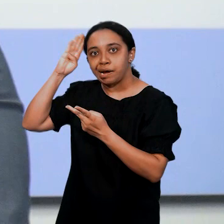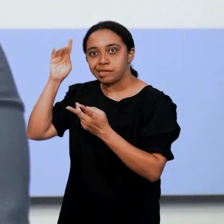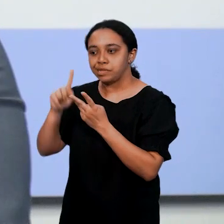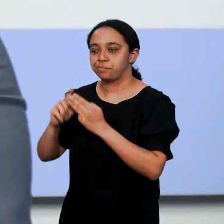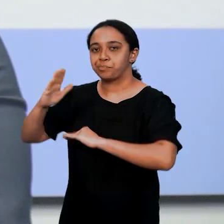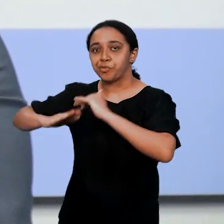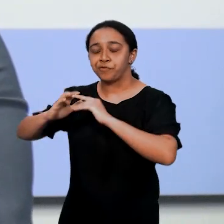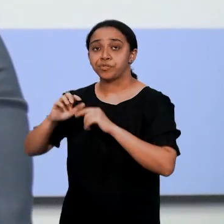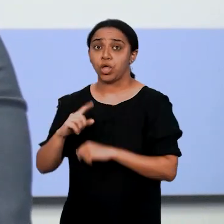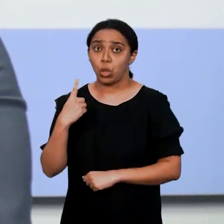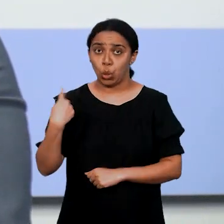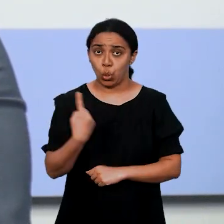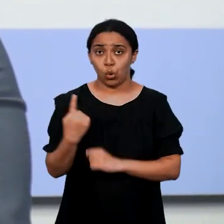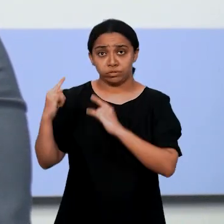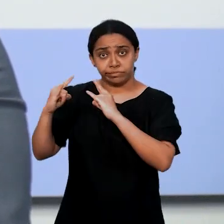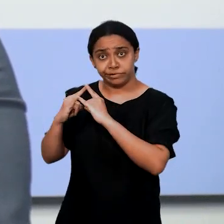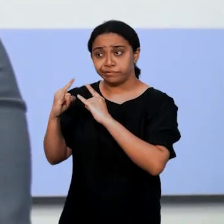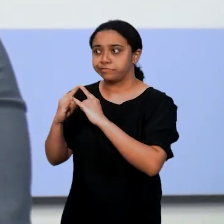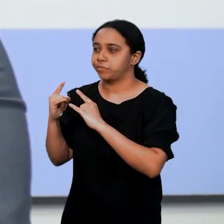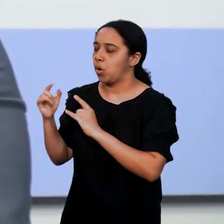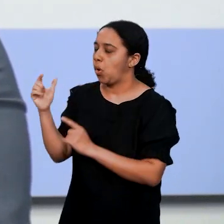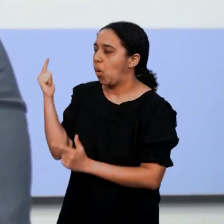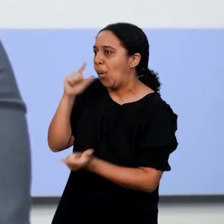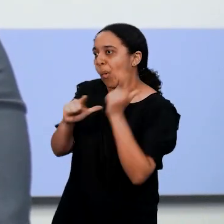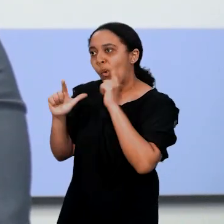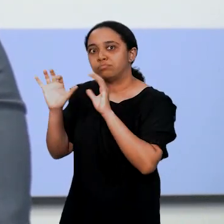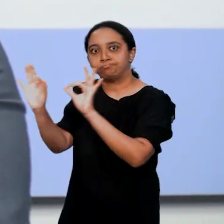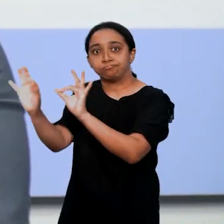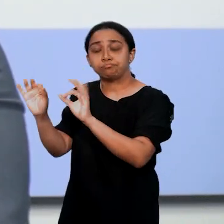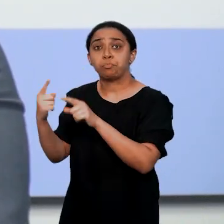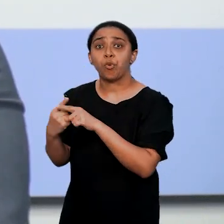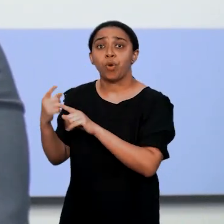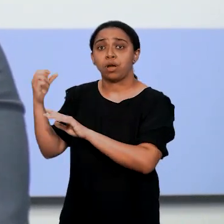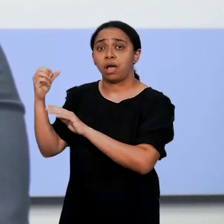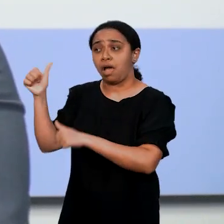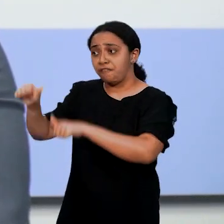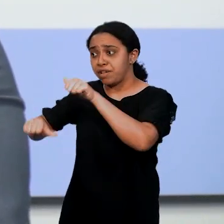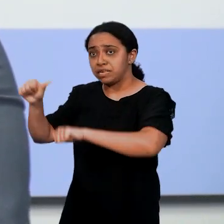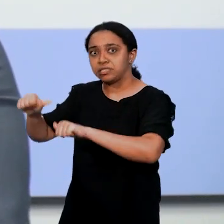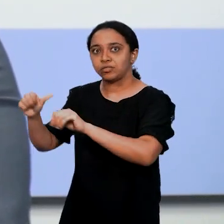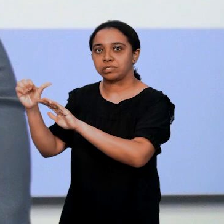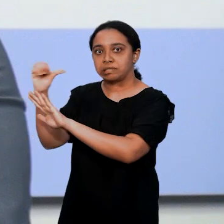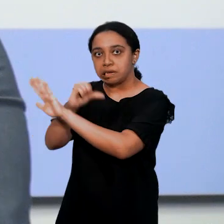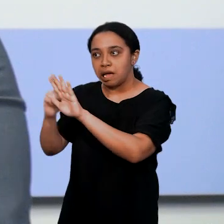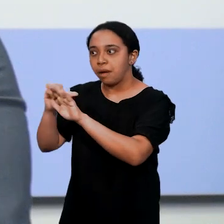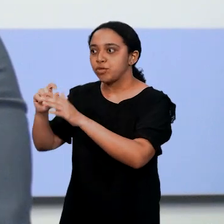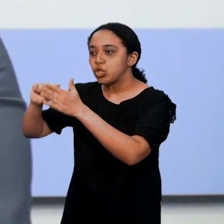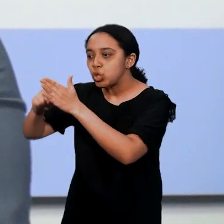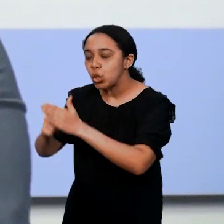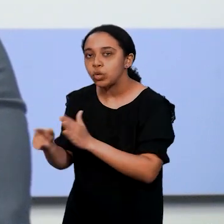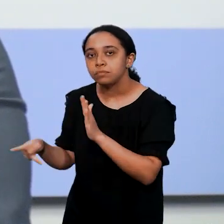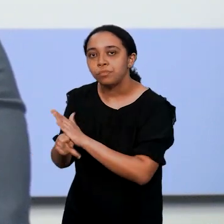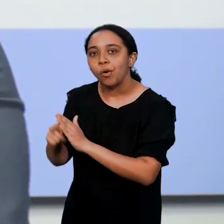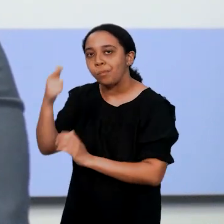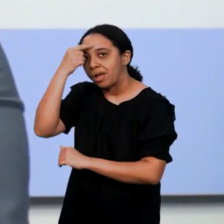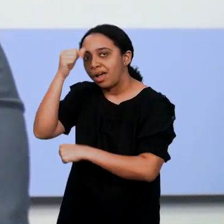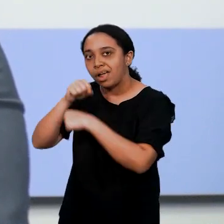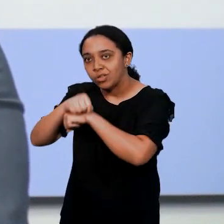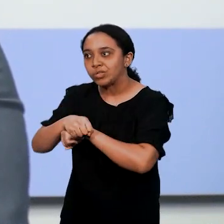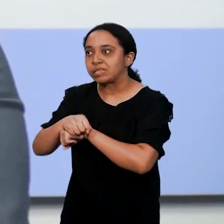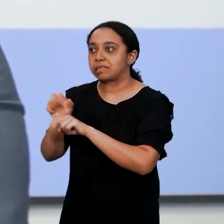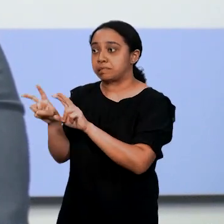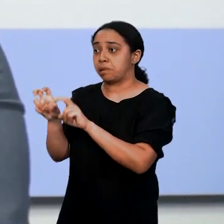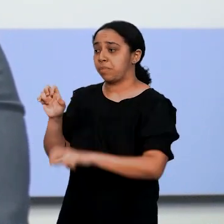indescritível. Para a instituição, é um ganho imenso, porque as avaliações, tanto da CAPES, avaliam as notas dos cursos de